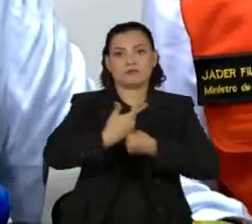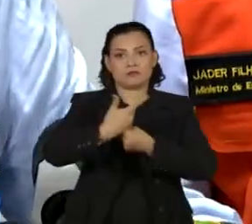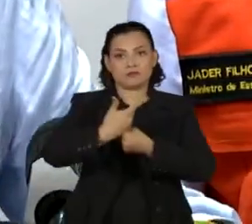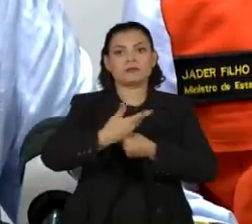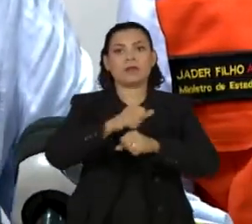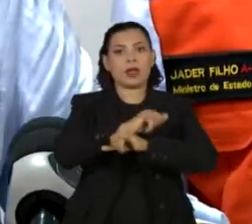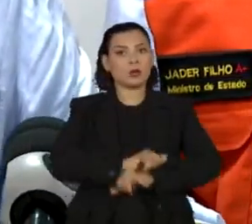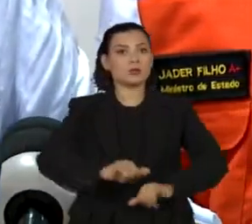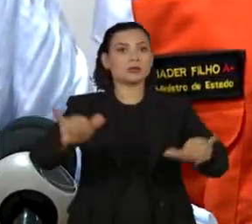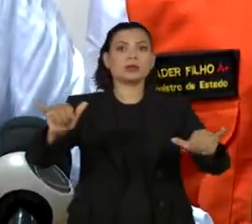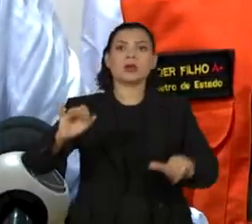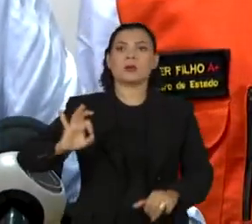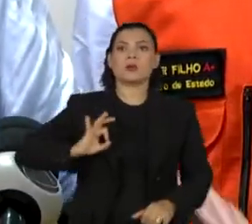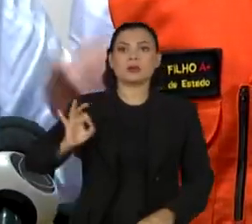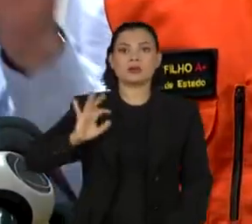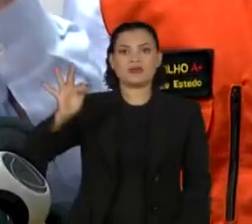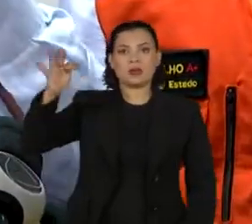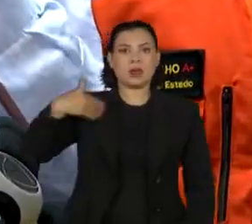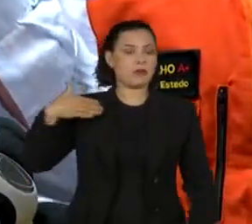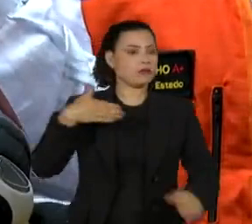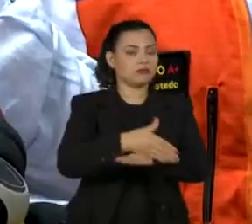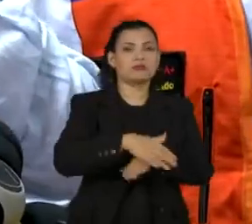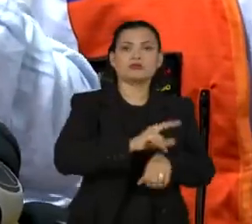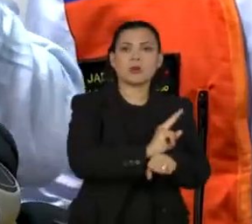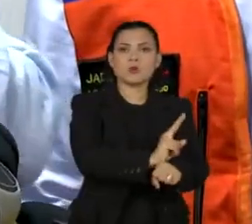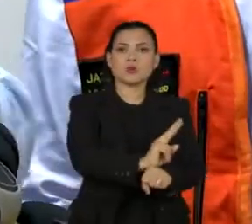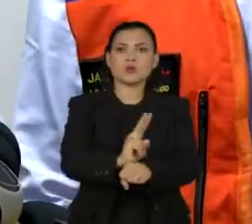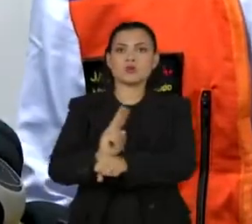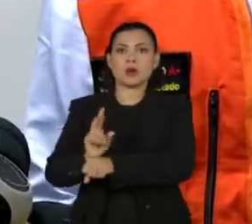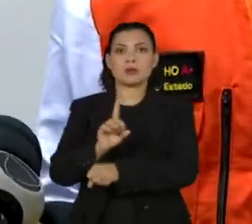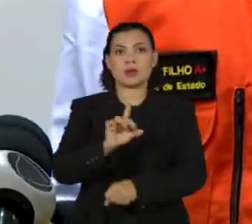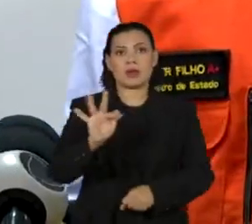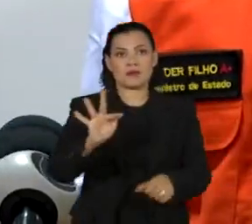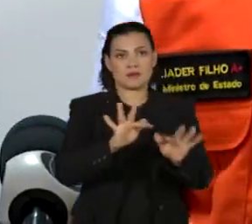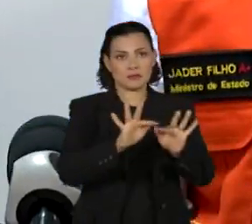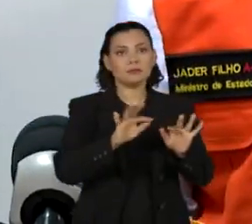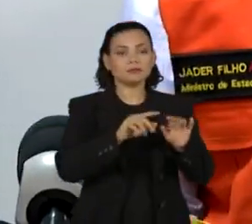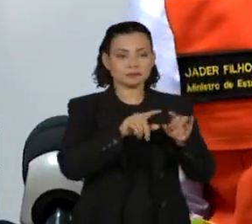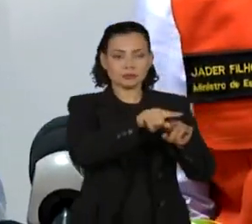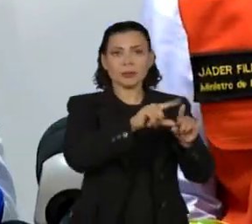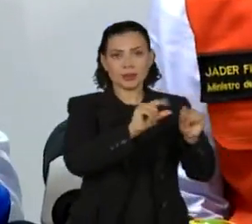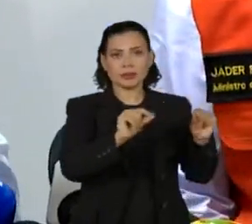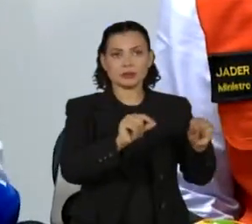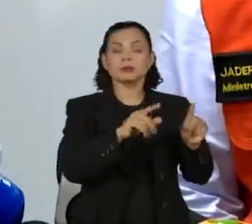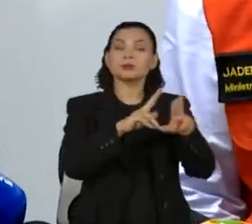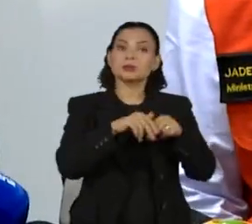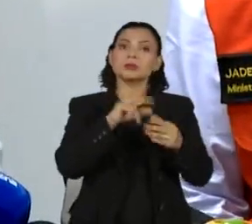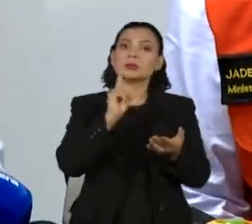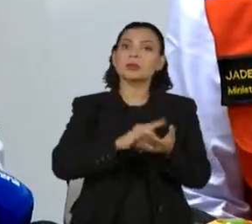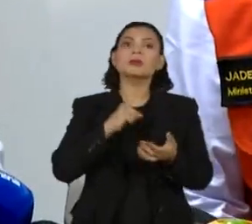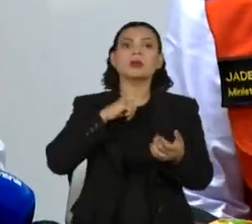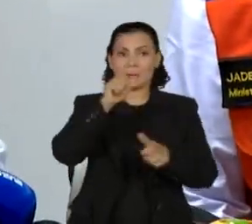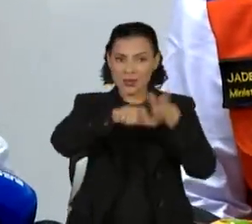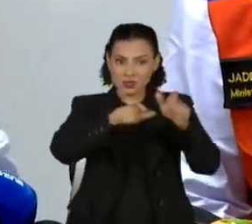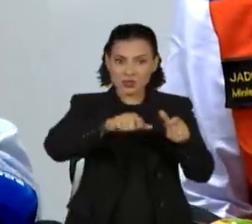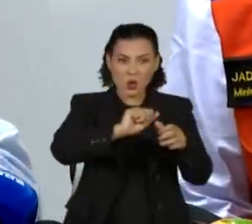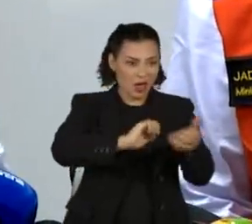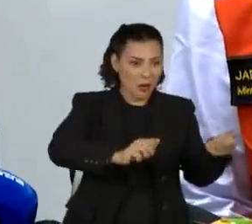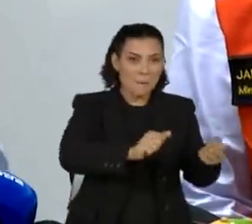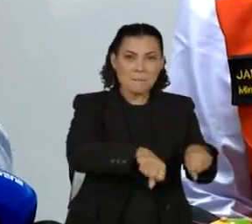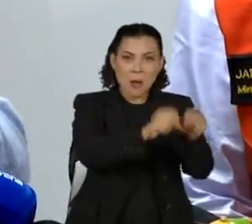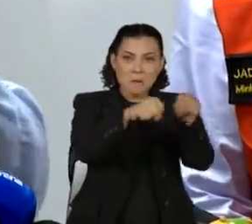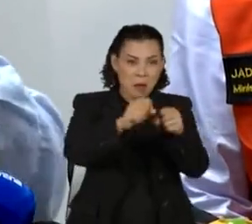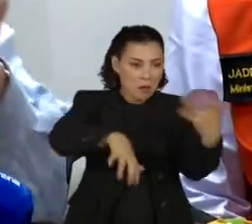anunciando a intervenção federal na segurança do Distrito Federal. Lula garantiu que os vândalos serão punidos.